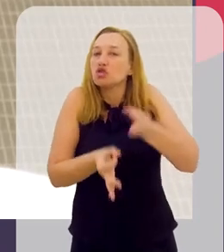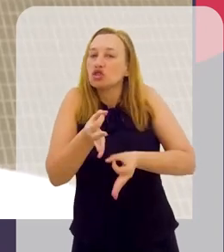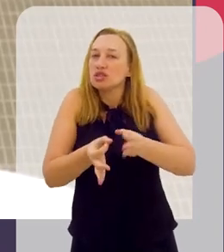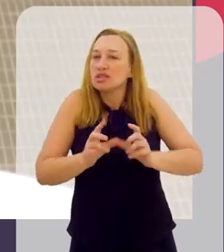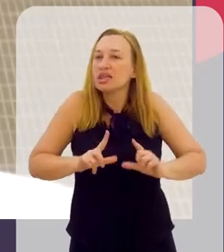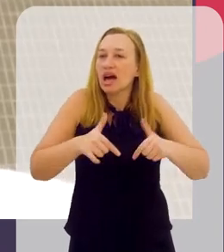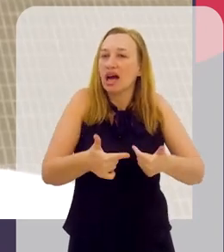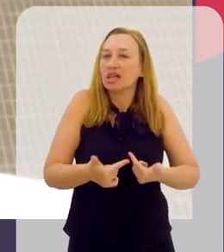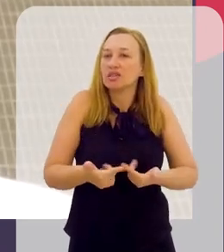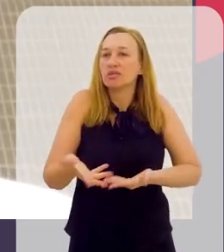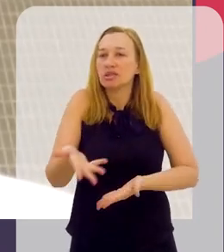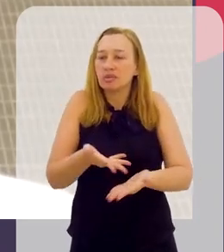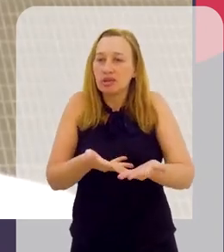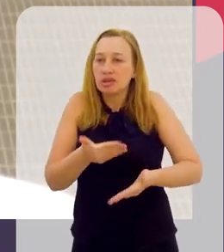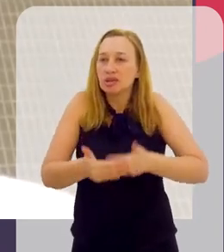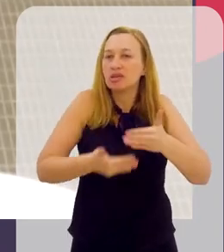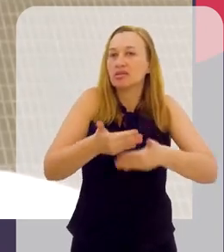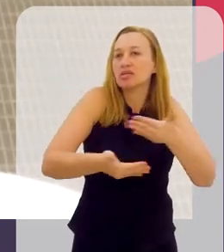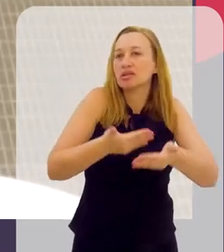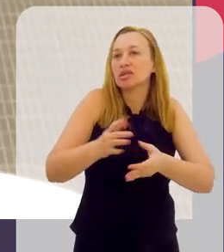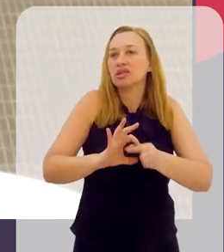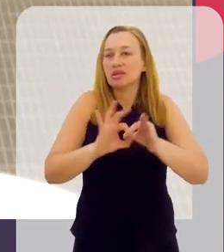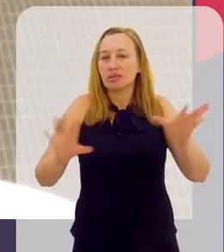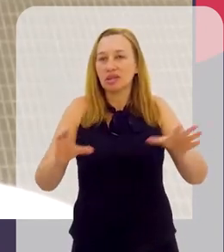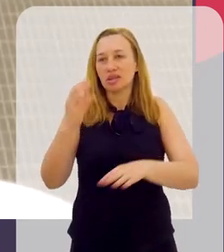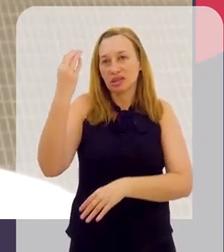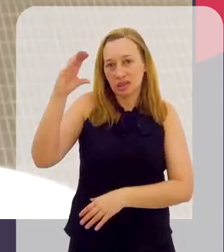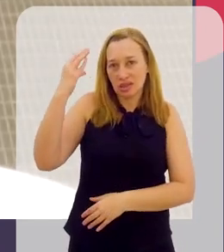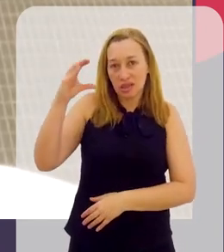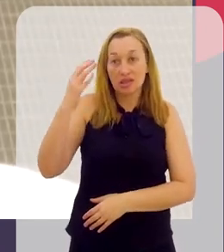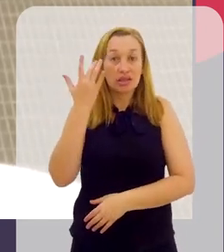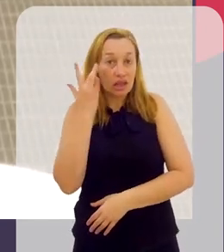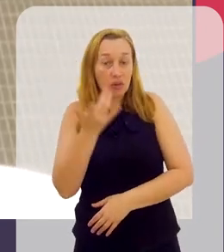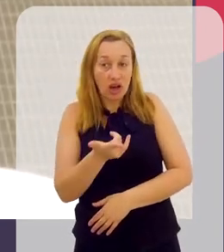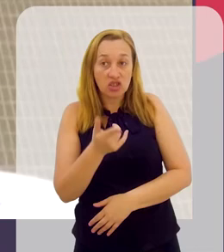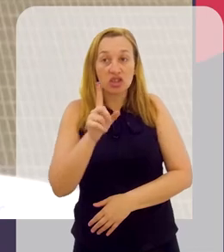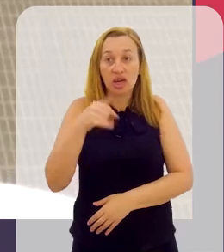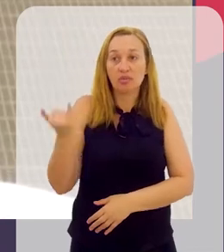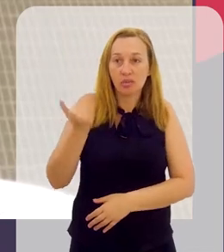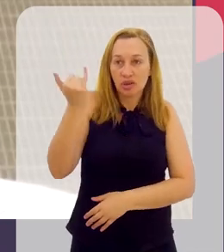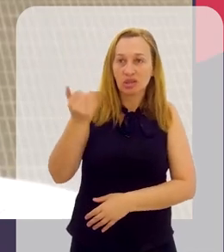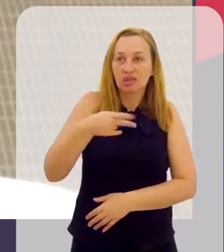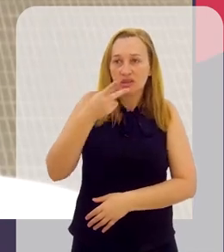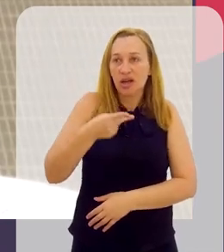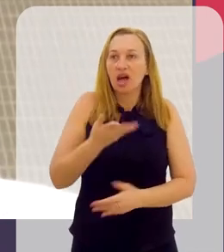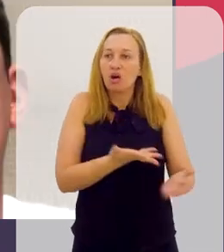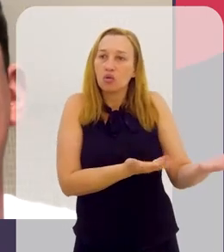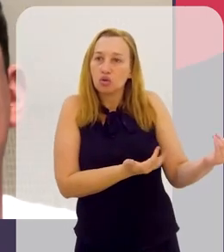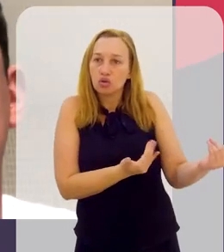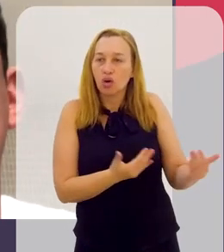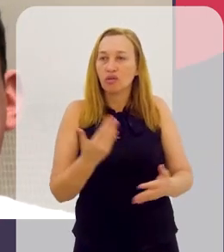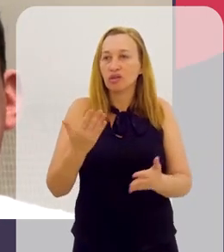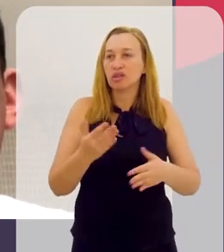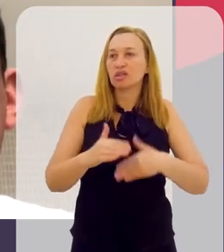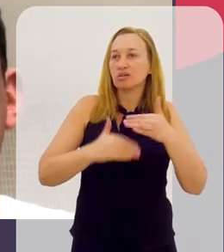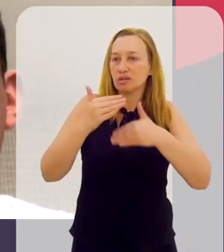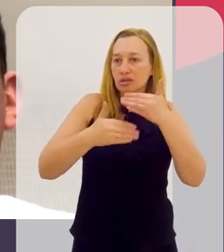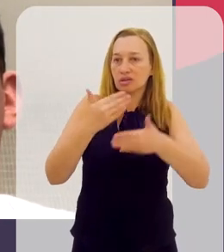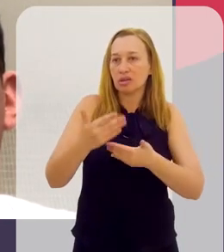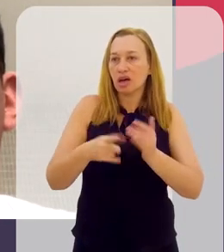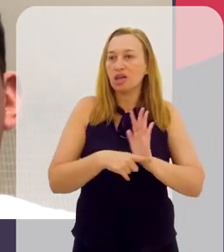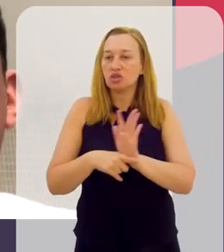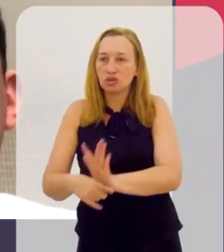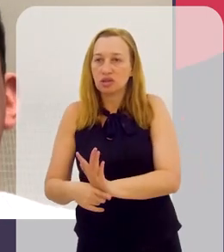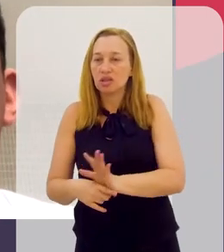justiça funciona. Até para a gente participar desse processo de democratização da ciência, né? Eu acho que é importante falar isso. Os jovens talentos